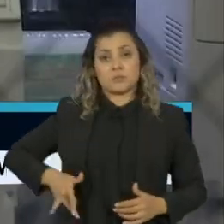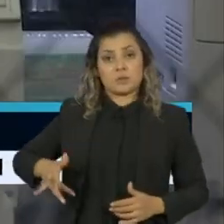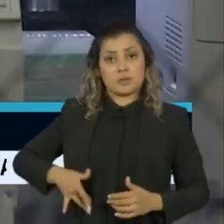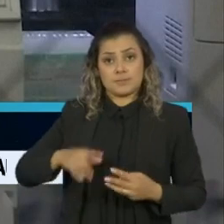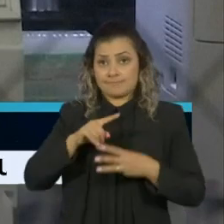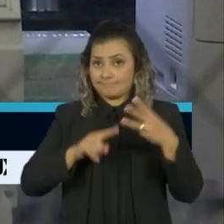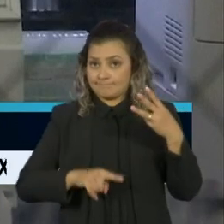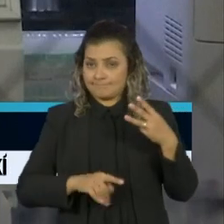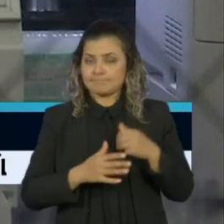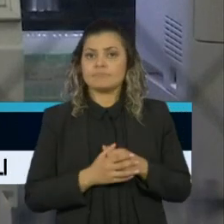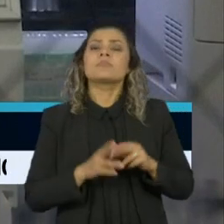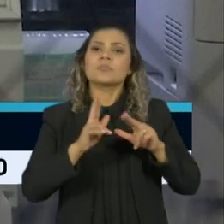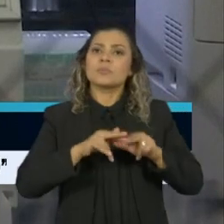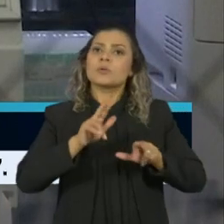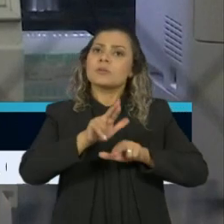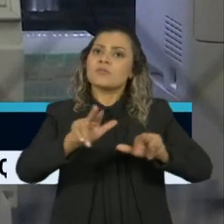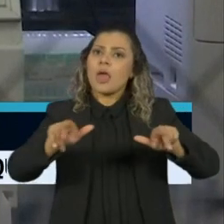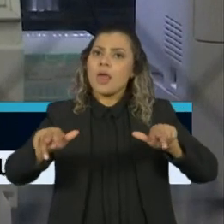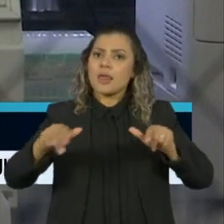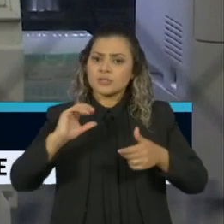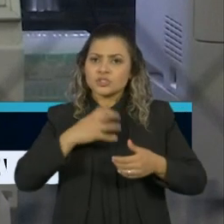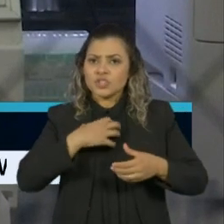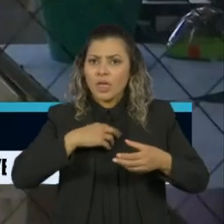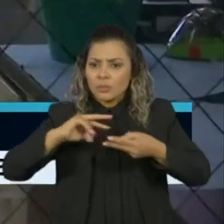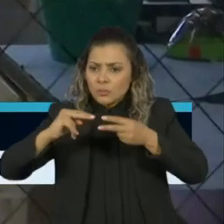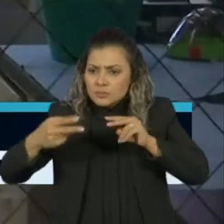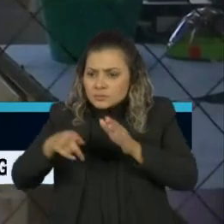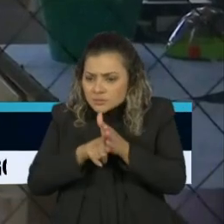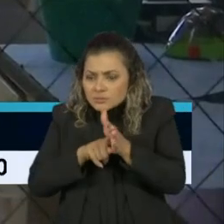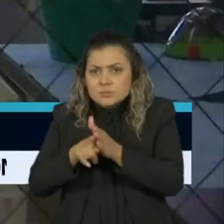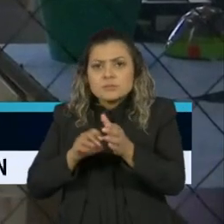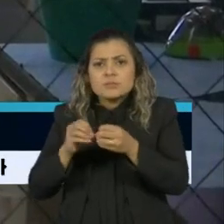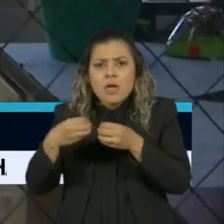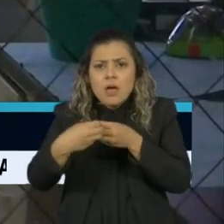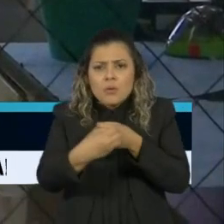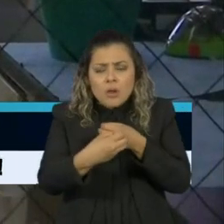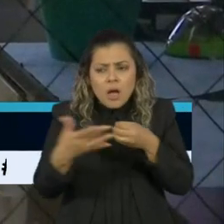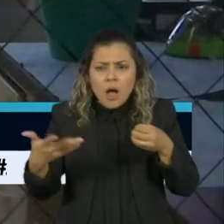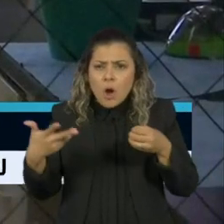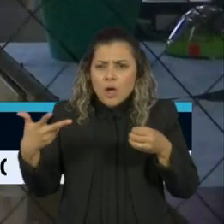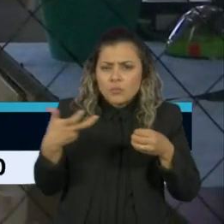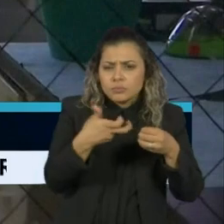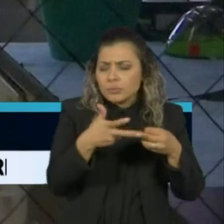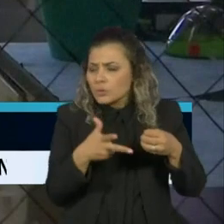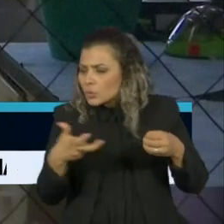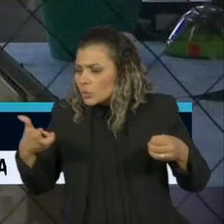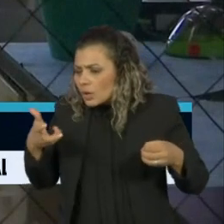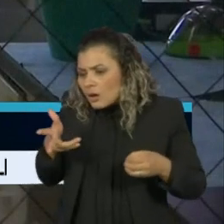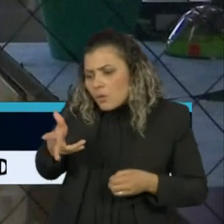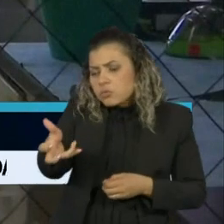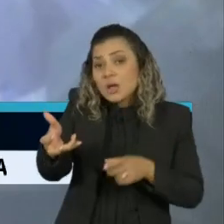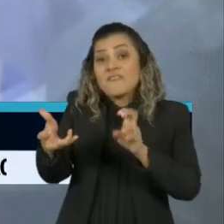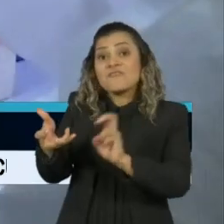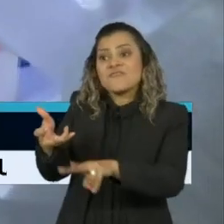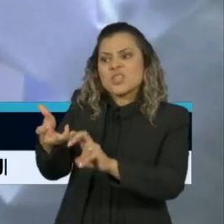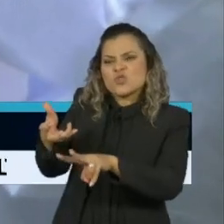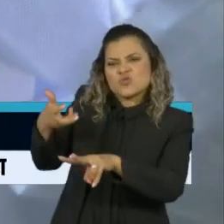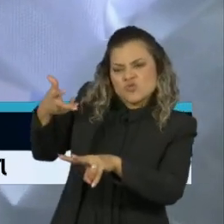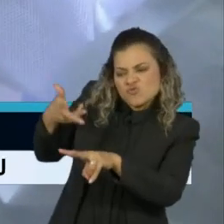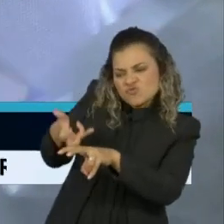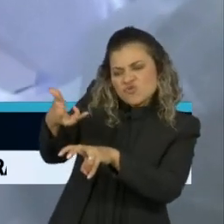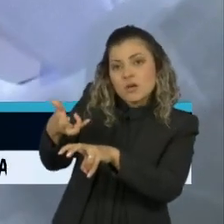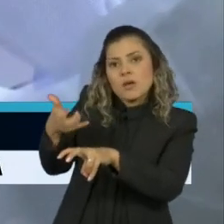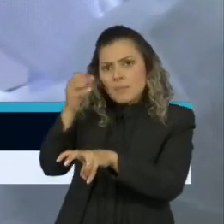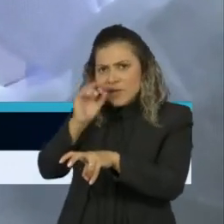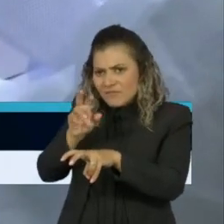Essas diferentes linhagens celulares serão expostas ao novo coronavírus para descobrir se o vírus tem o poder